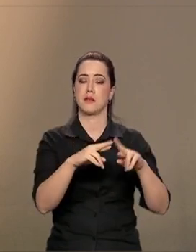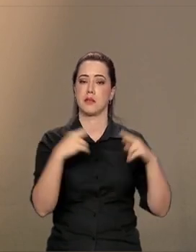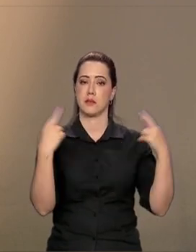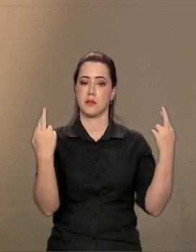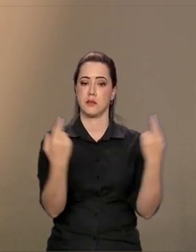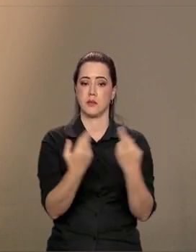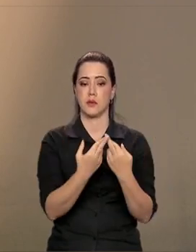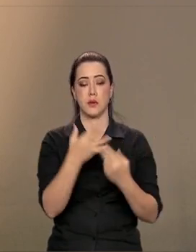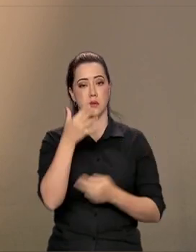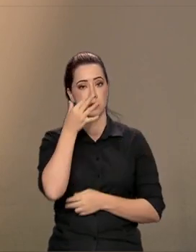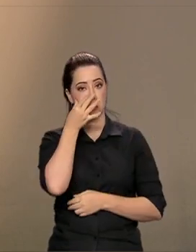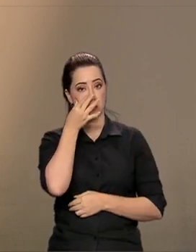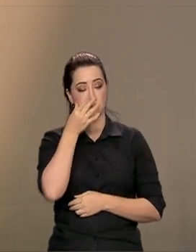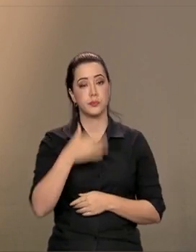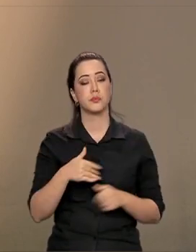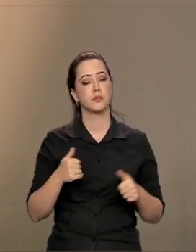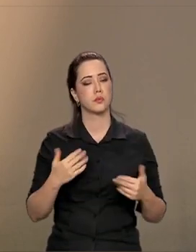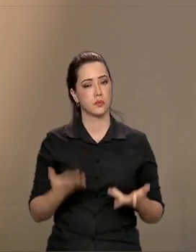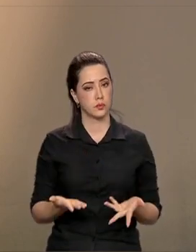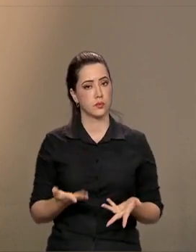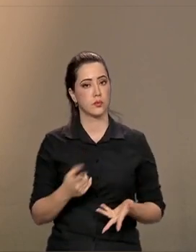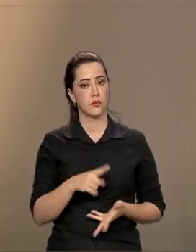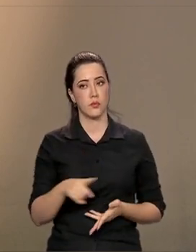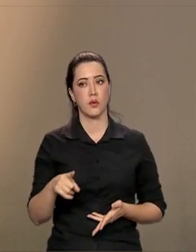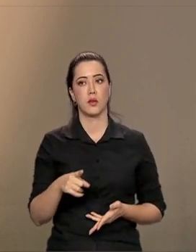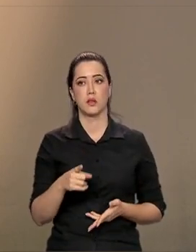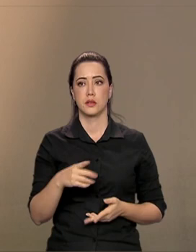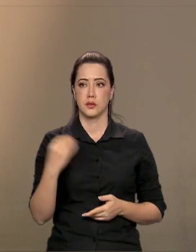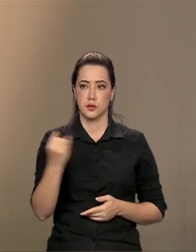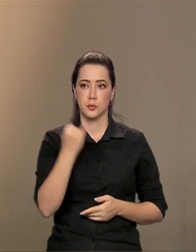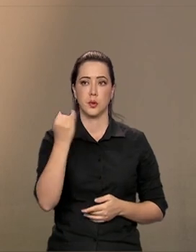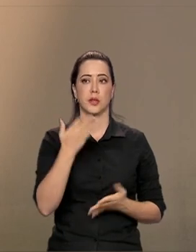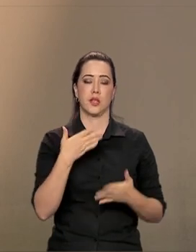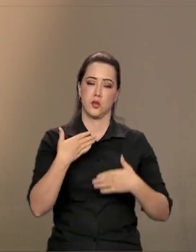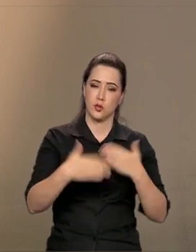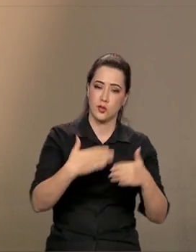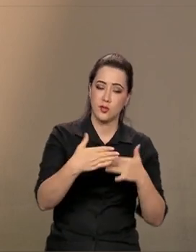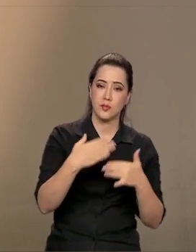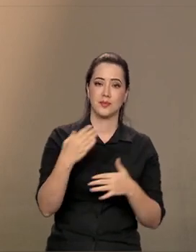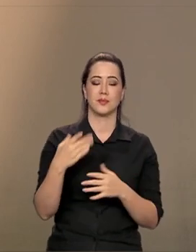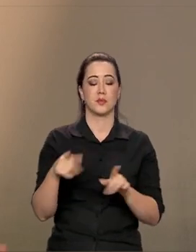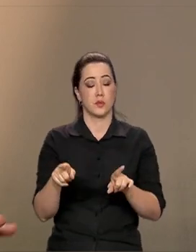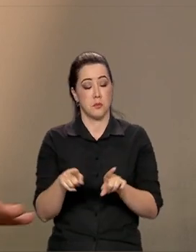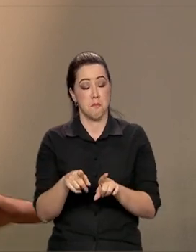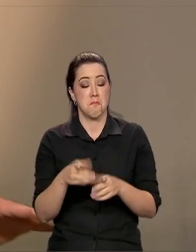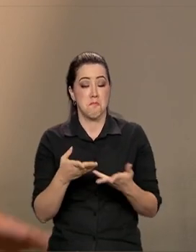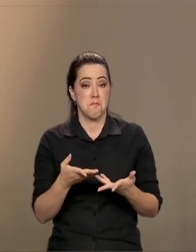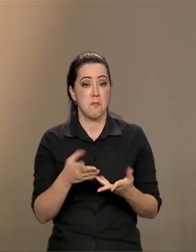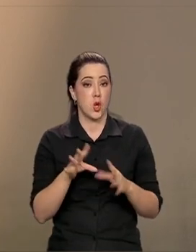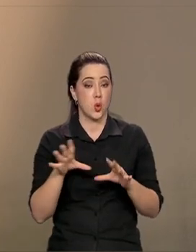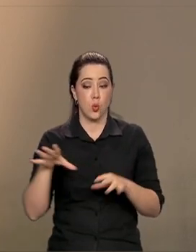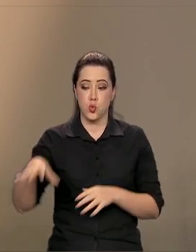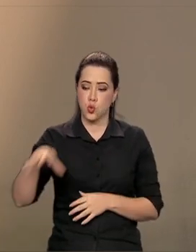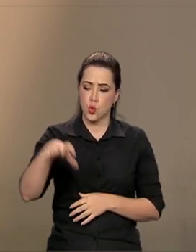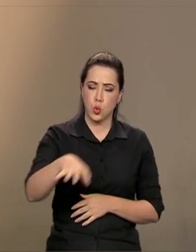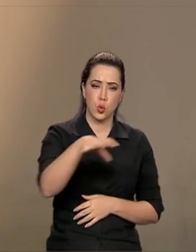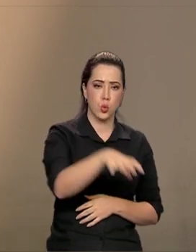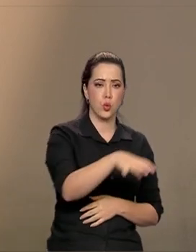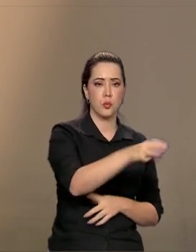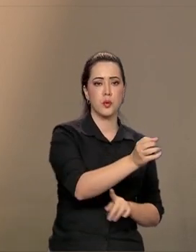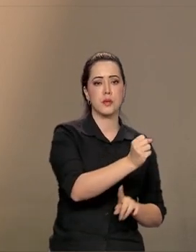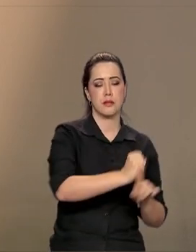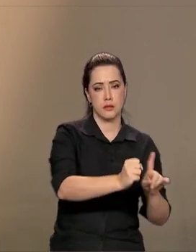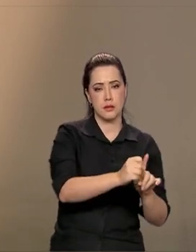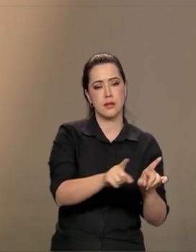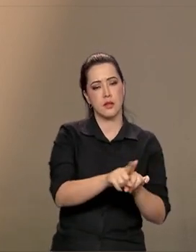presenciais. Então, assim, foi uma mobilização muito significativa. E todos os segmentos da sociedade